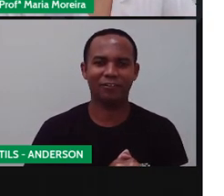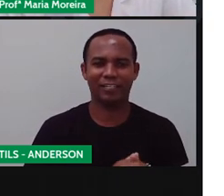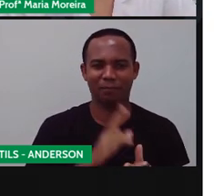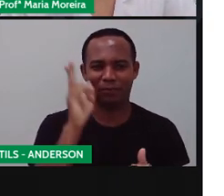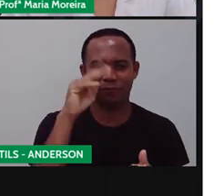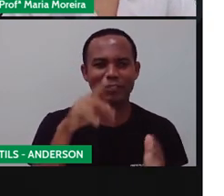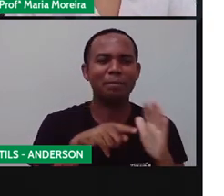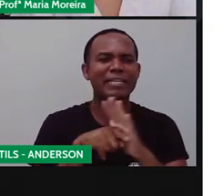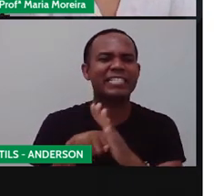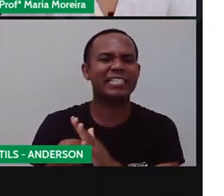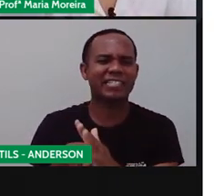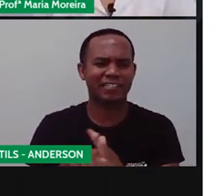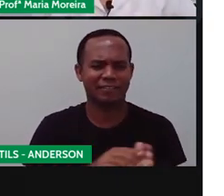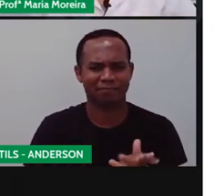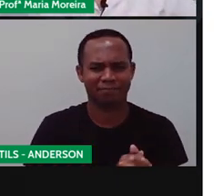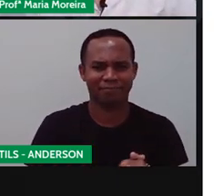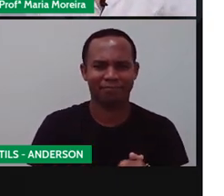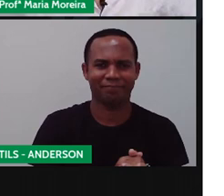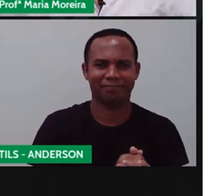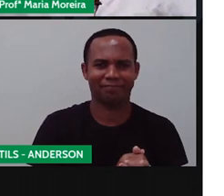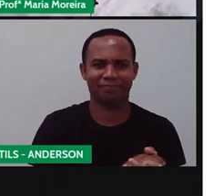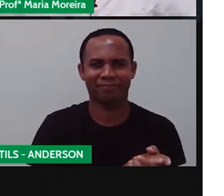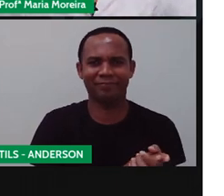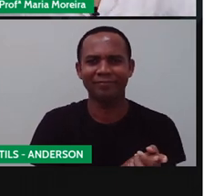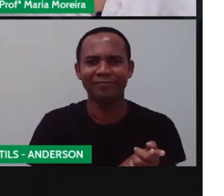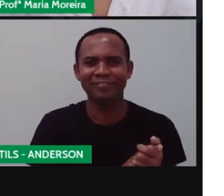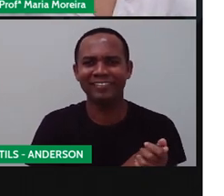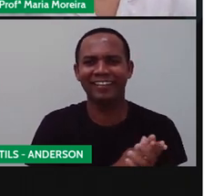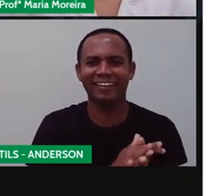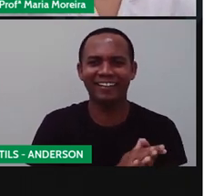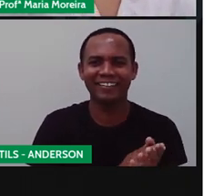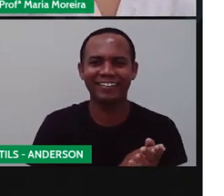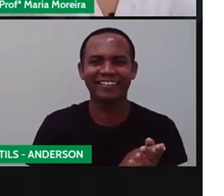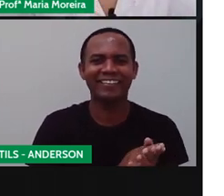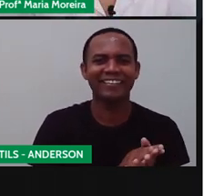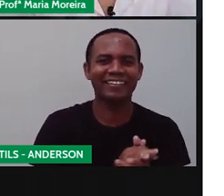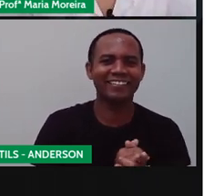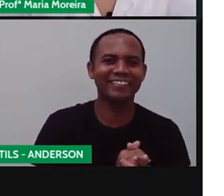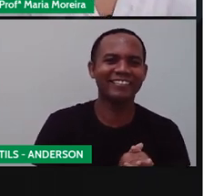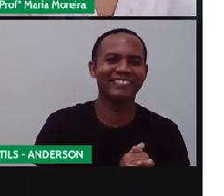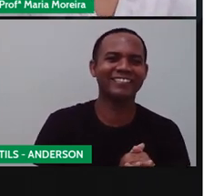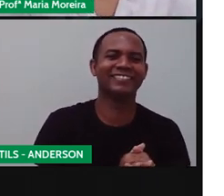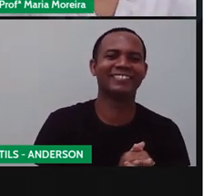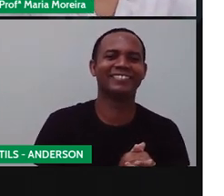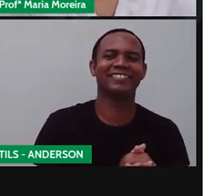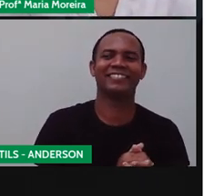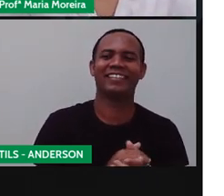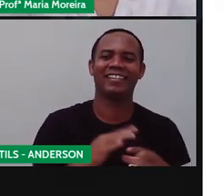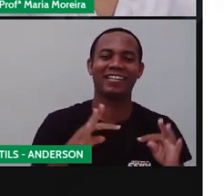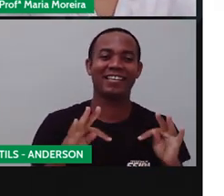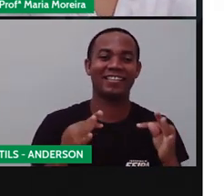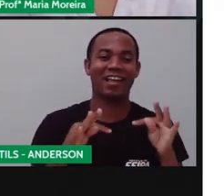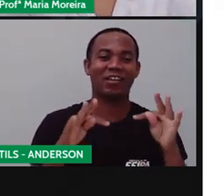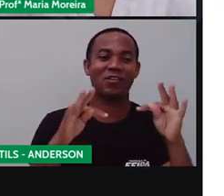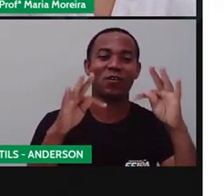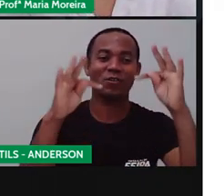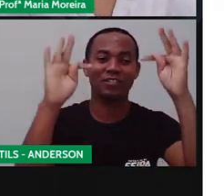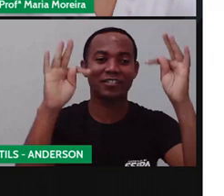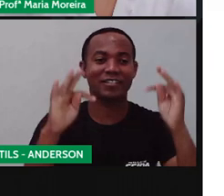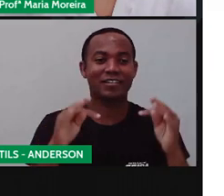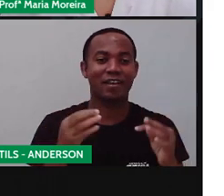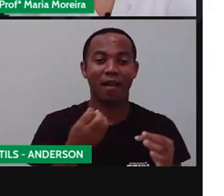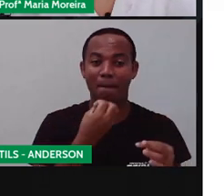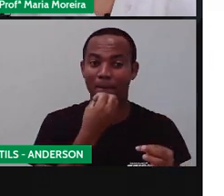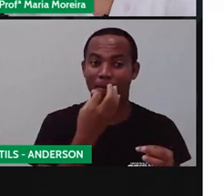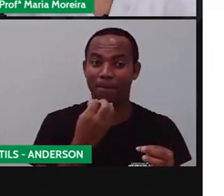Mentira, é do tempo dele sim, gente. Mentira, é do tempo dele, ele é velho. Com os avanços da modernidade, a tecnologia